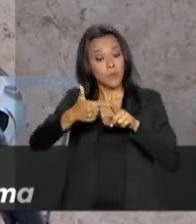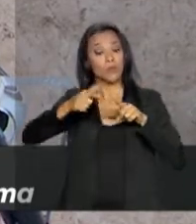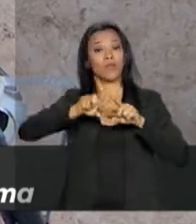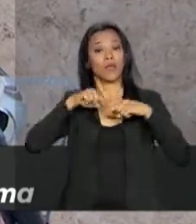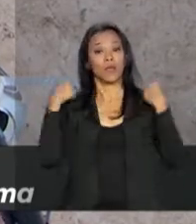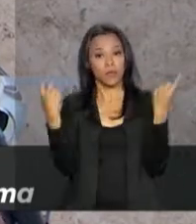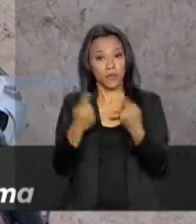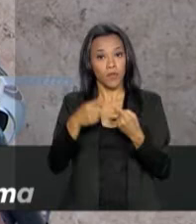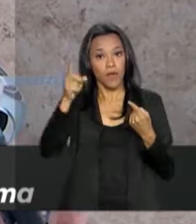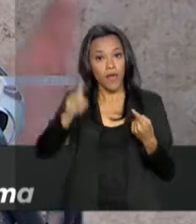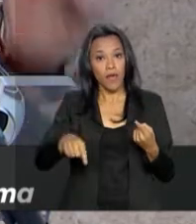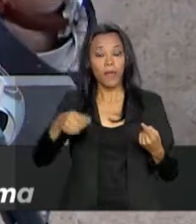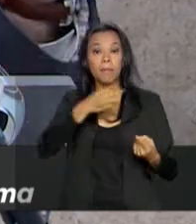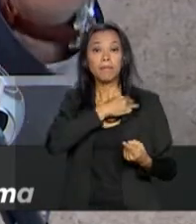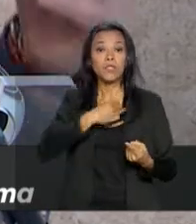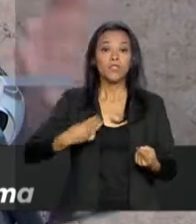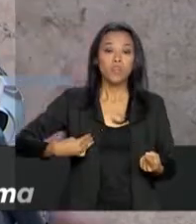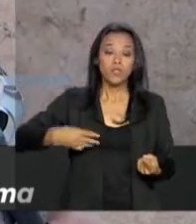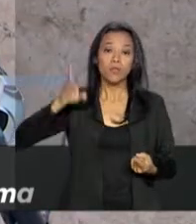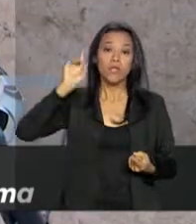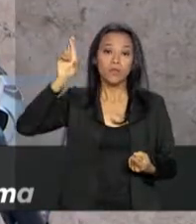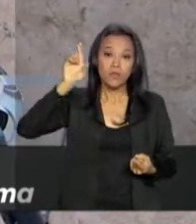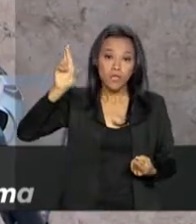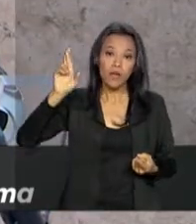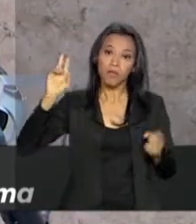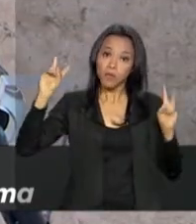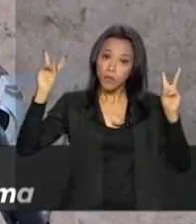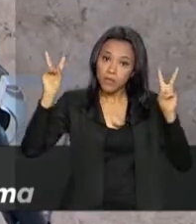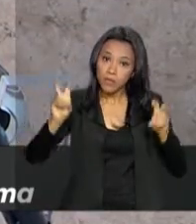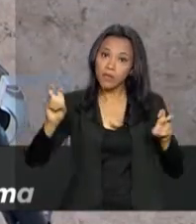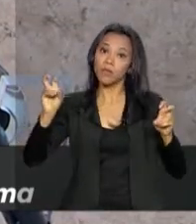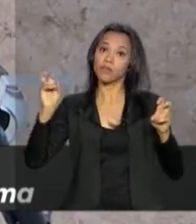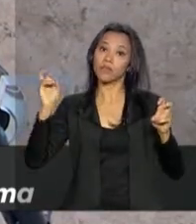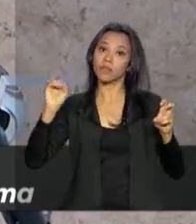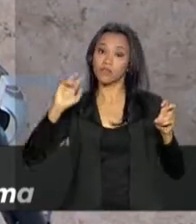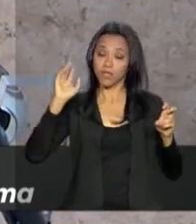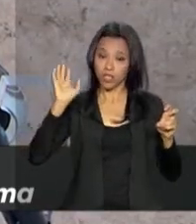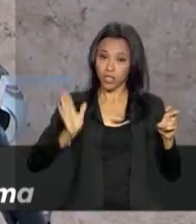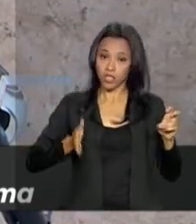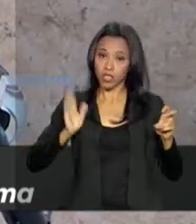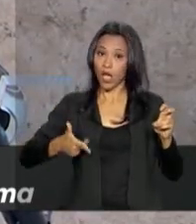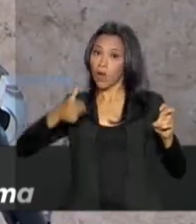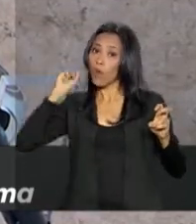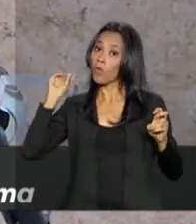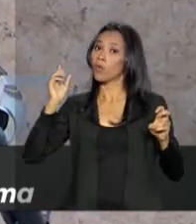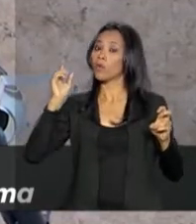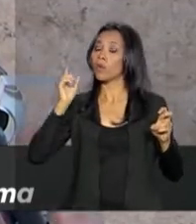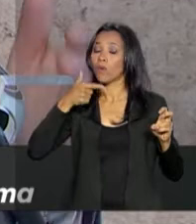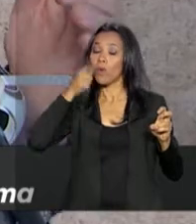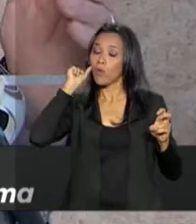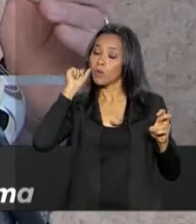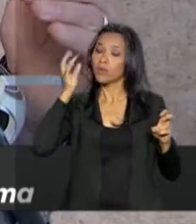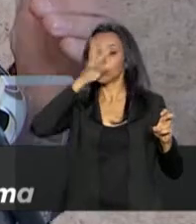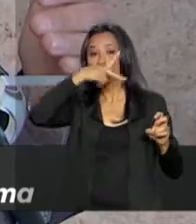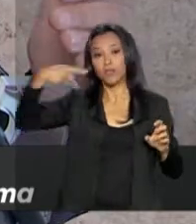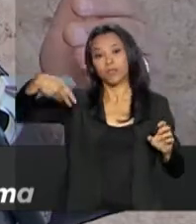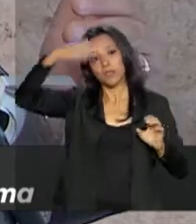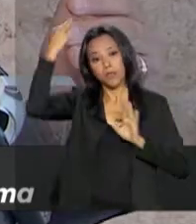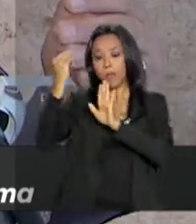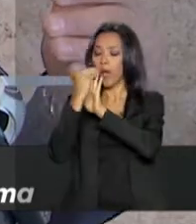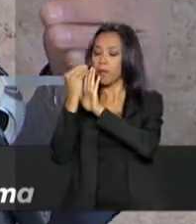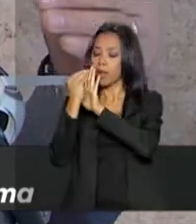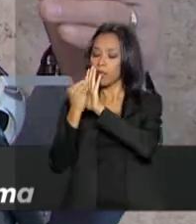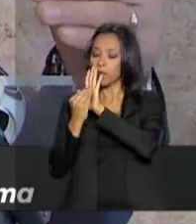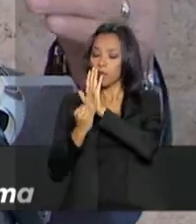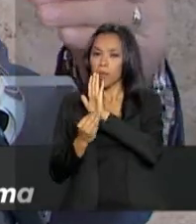responsáveis por aquelas questões que estão listadas na nota que o presidente emitiu ontem. Então, aquela nota diz, além do que